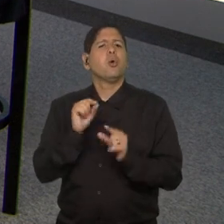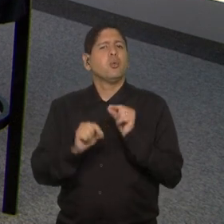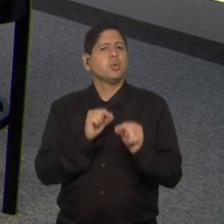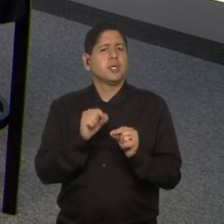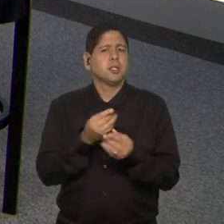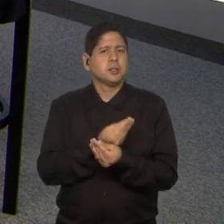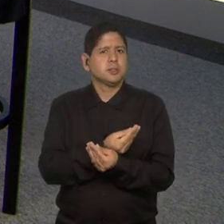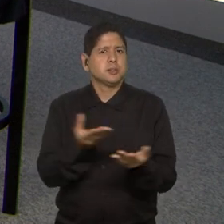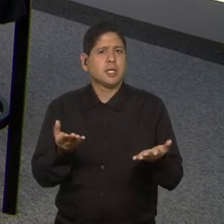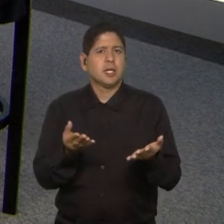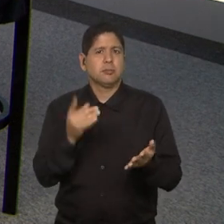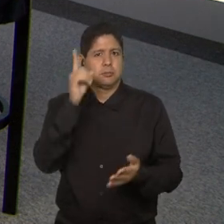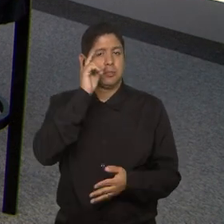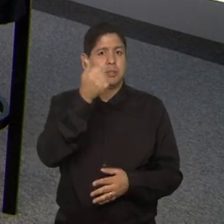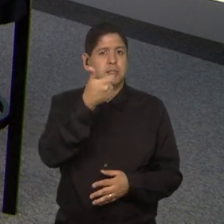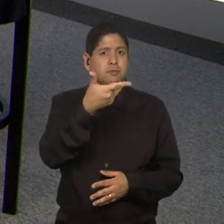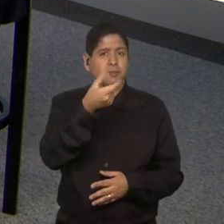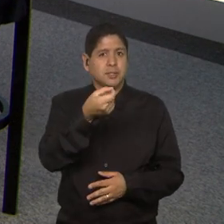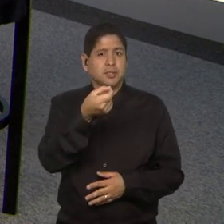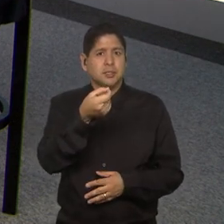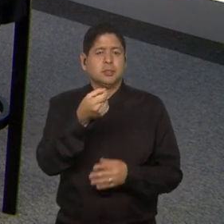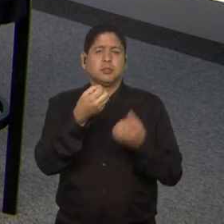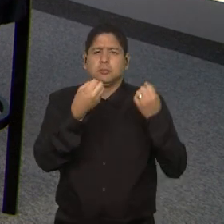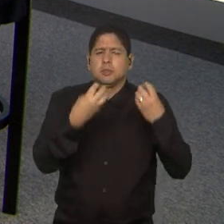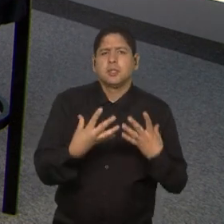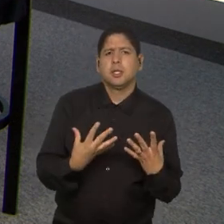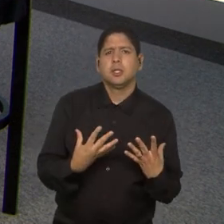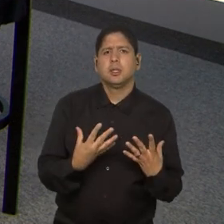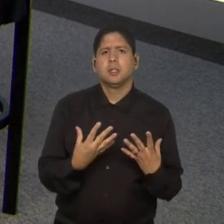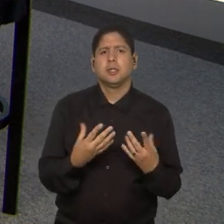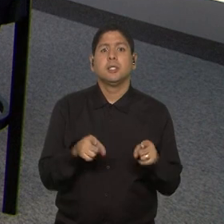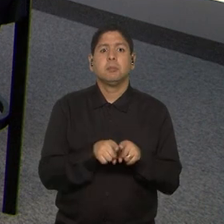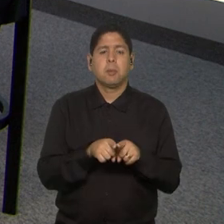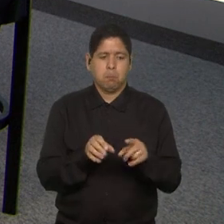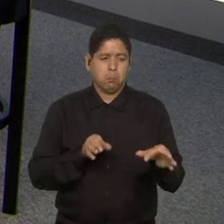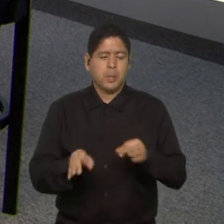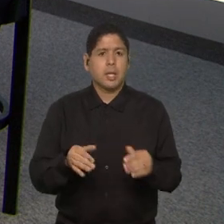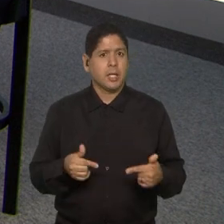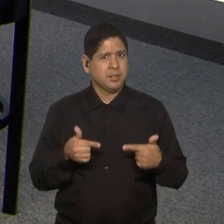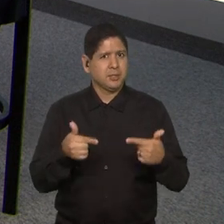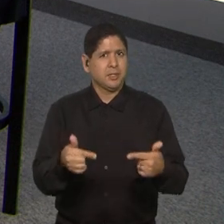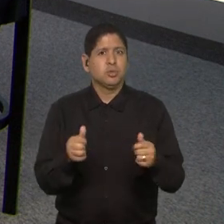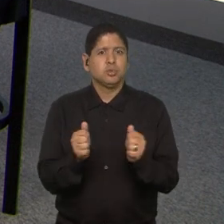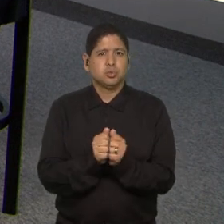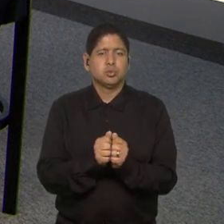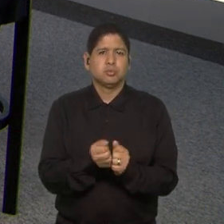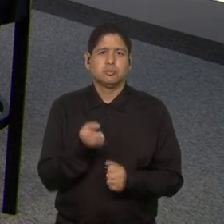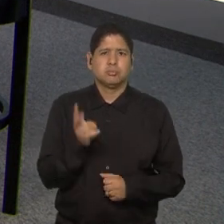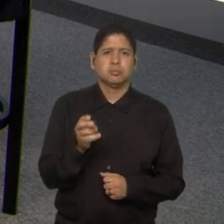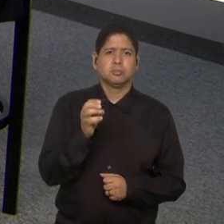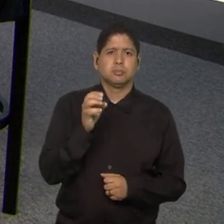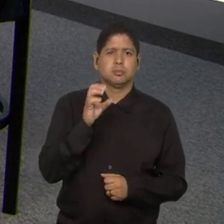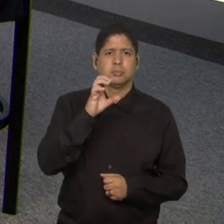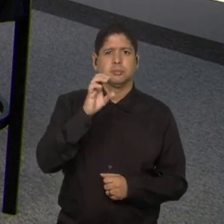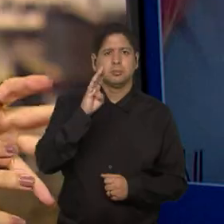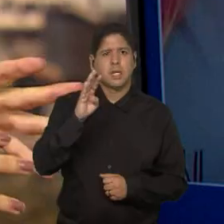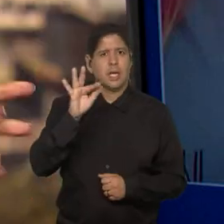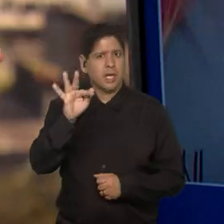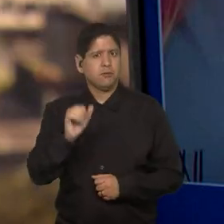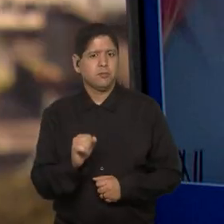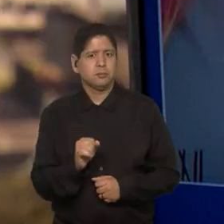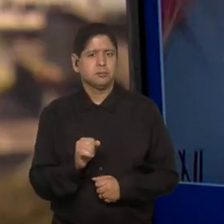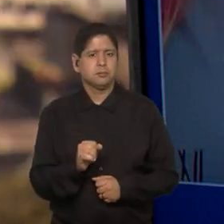foi dado o prazo de 120 dias para fazer um diagnóstico e um plano de ação, até, inclusive, junto com a própria CBF.